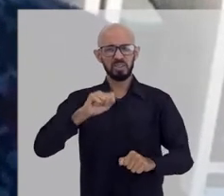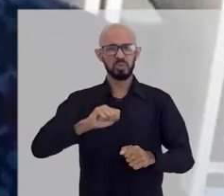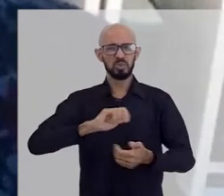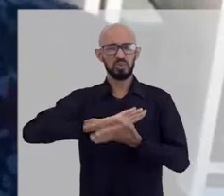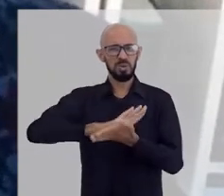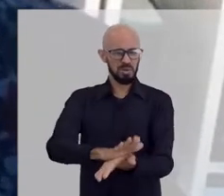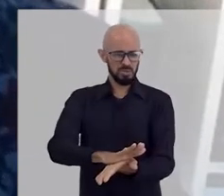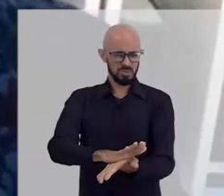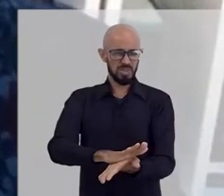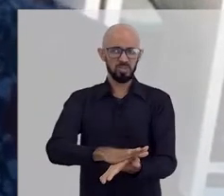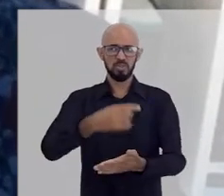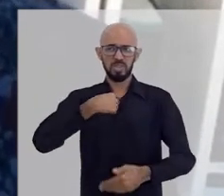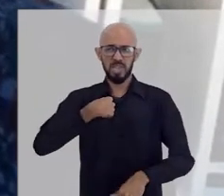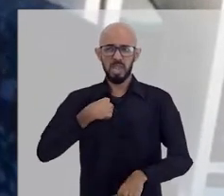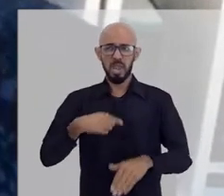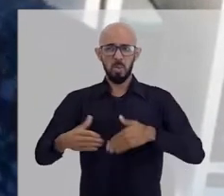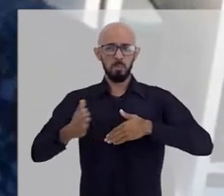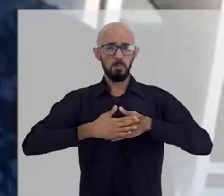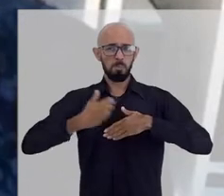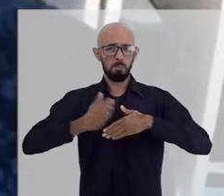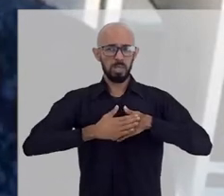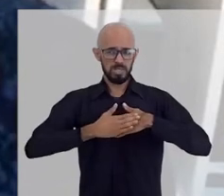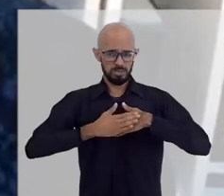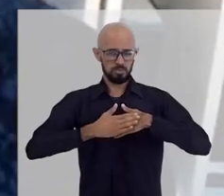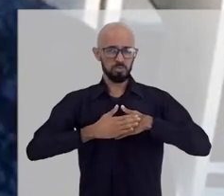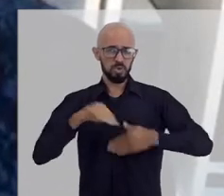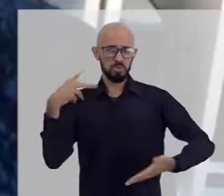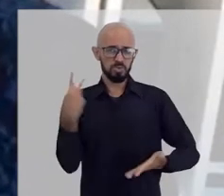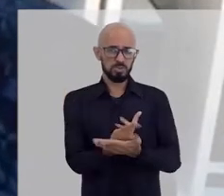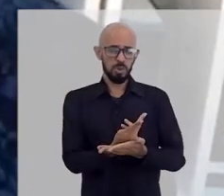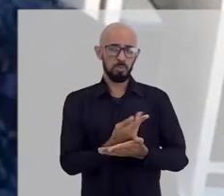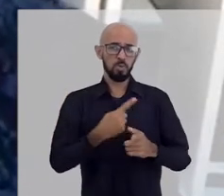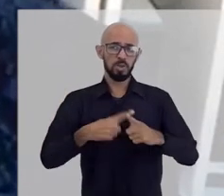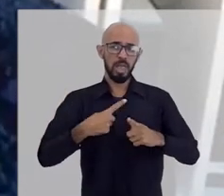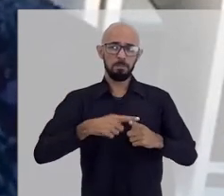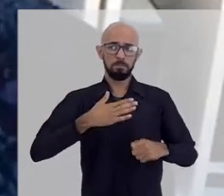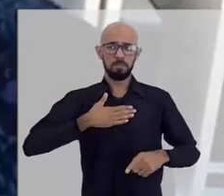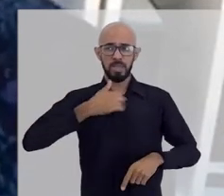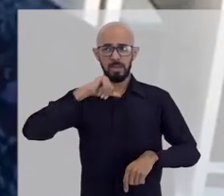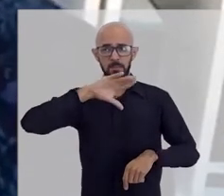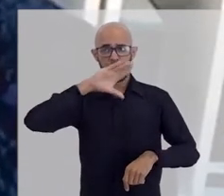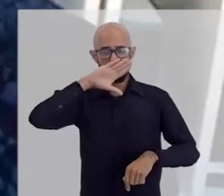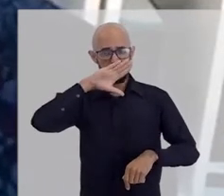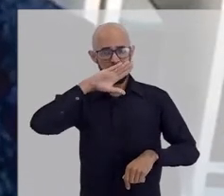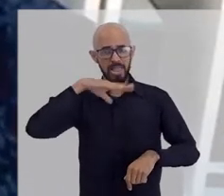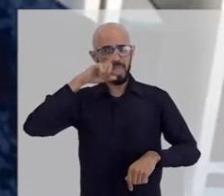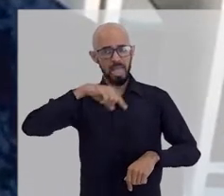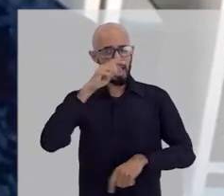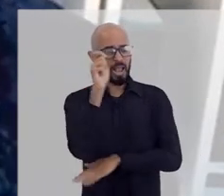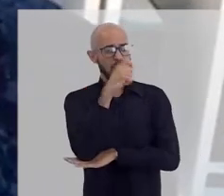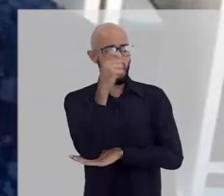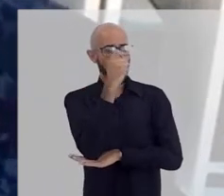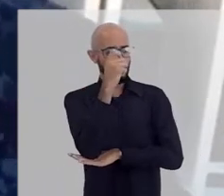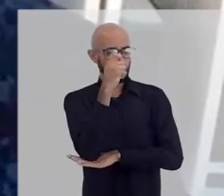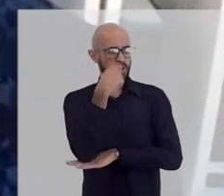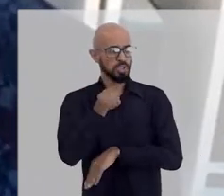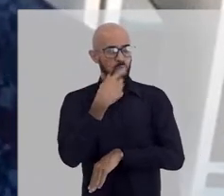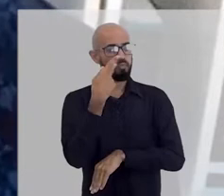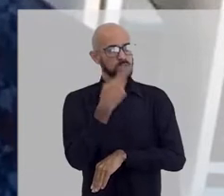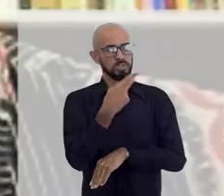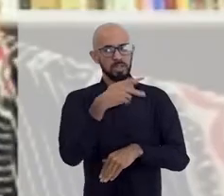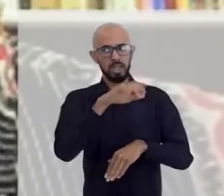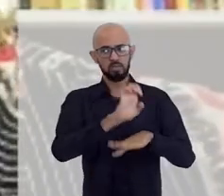presenciei, de fato, pelo fato de minha mãe ser gaúcha e eu visitar o Rio Grande do Sul. Como foi essa experiência?